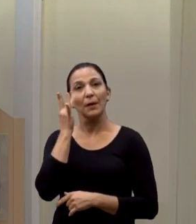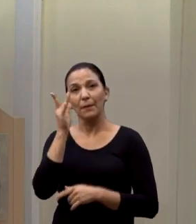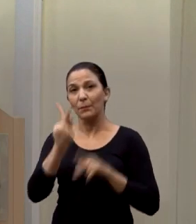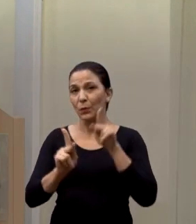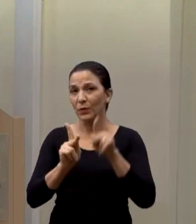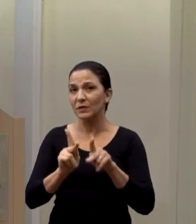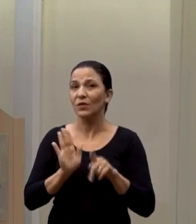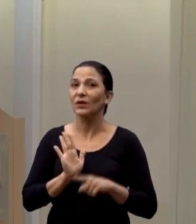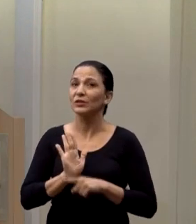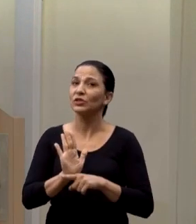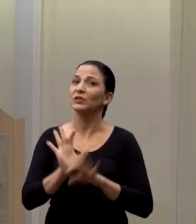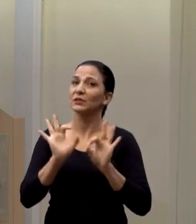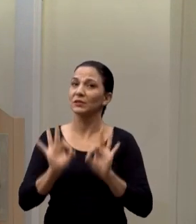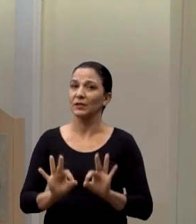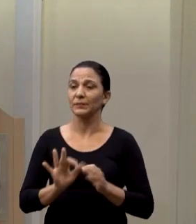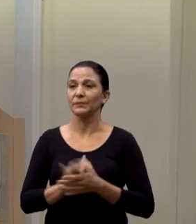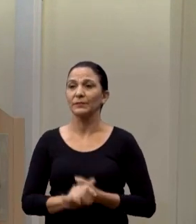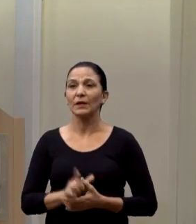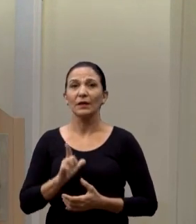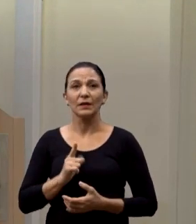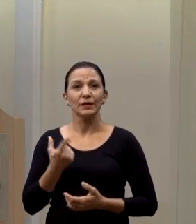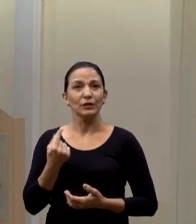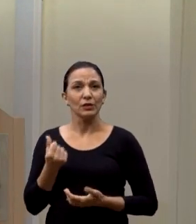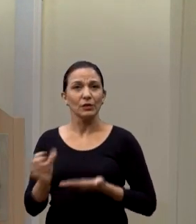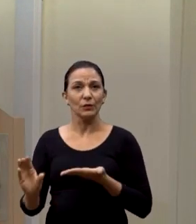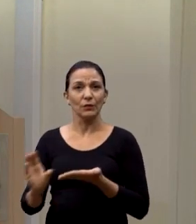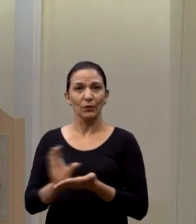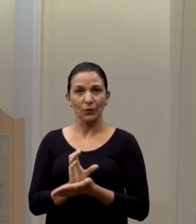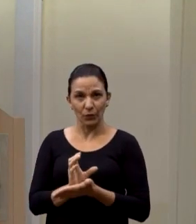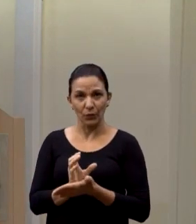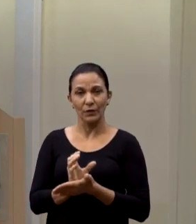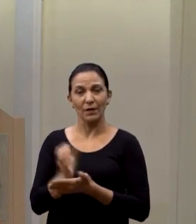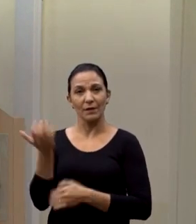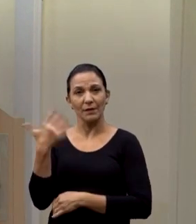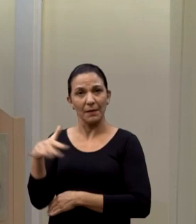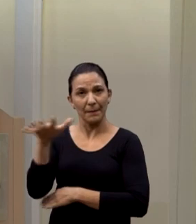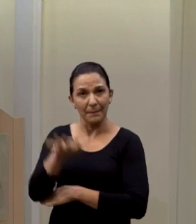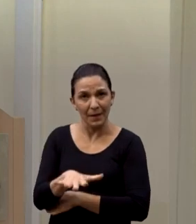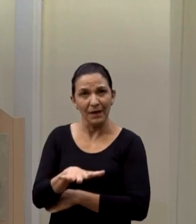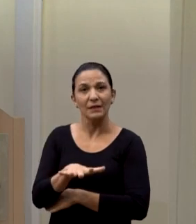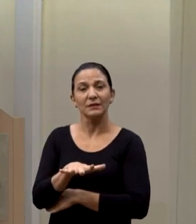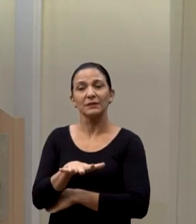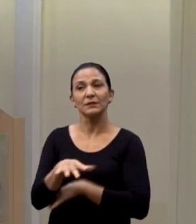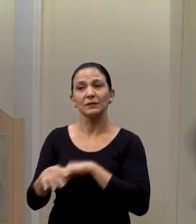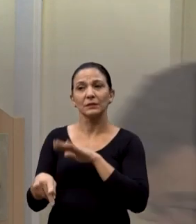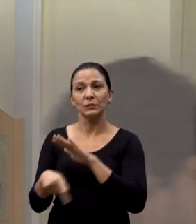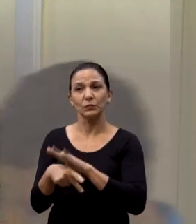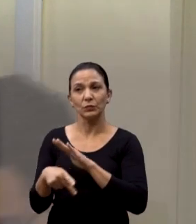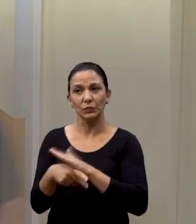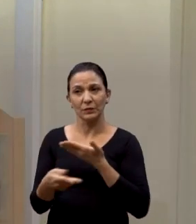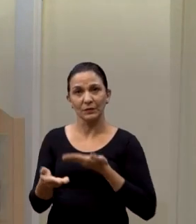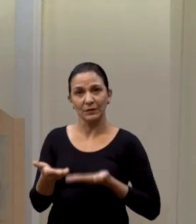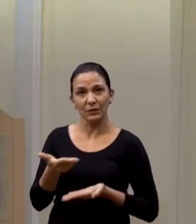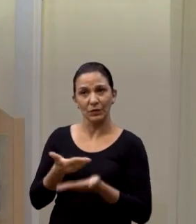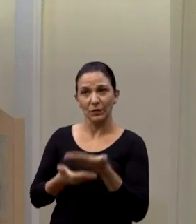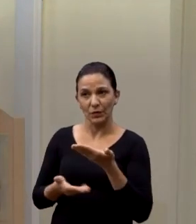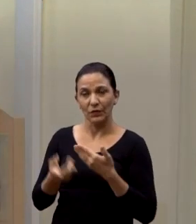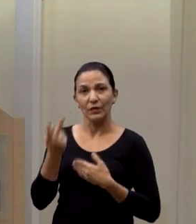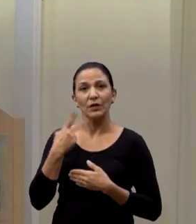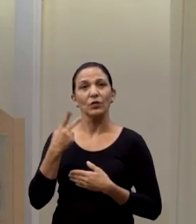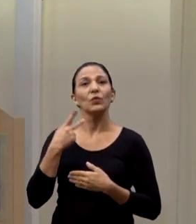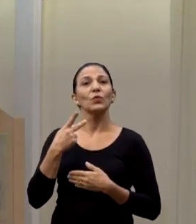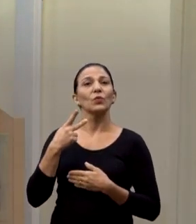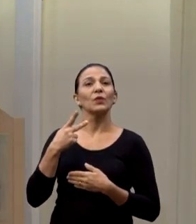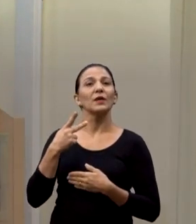importa. Inclusive, tem uma emenda para fazer a praça lá, que do Zaratini. Foi articulada na época pela vereadora